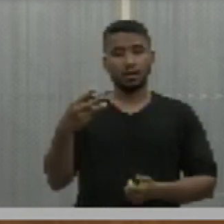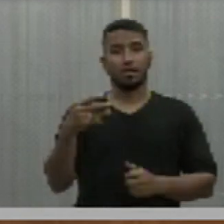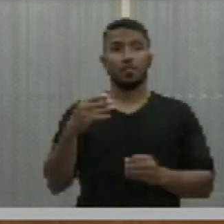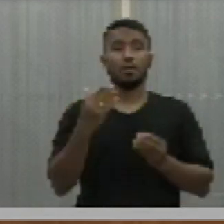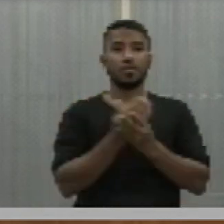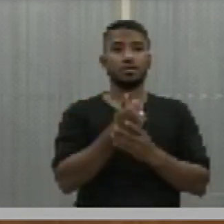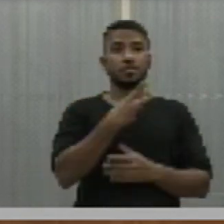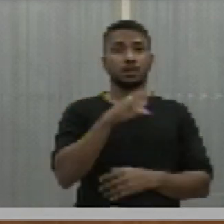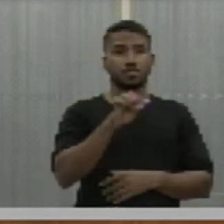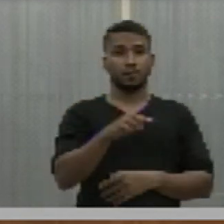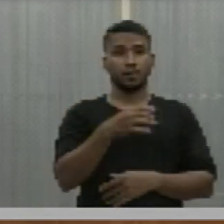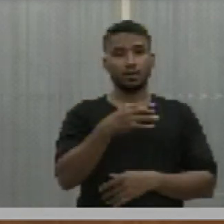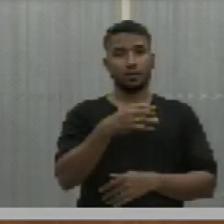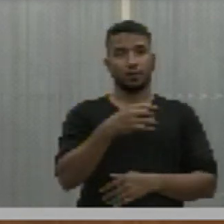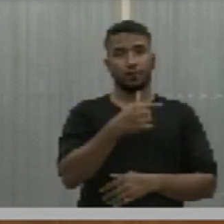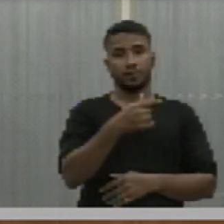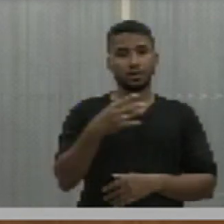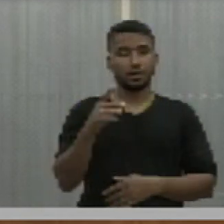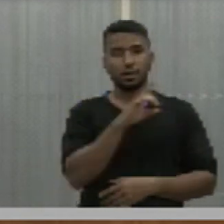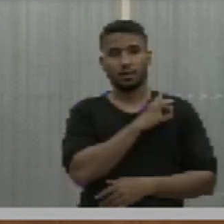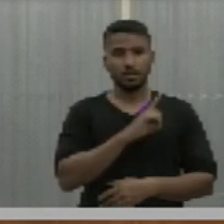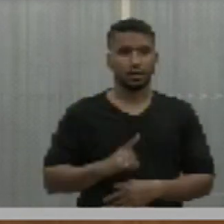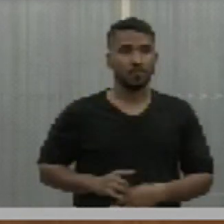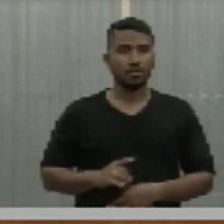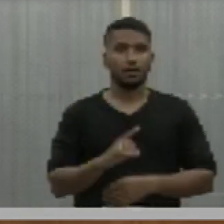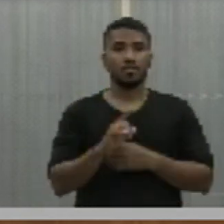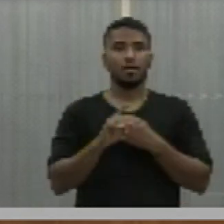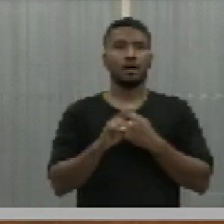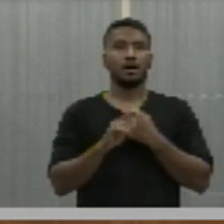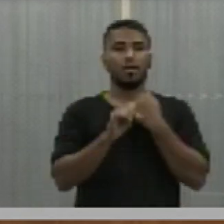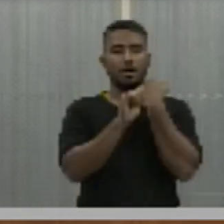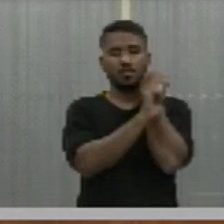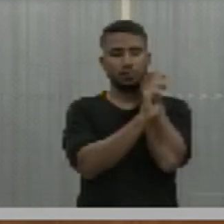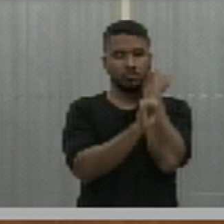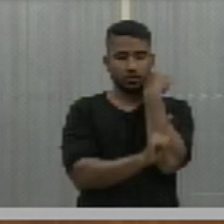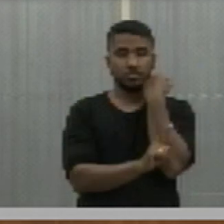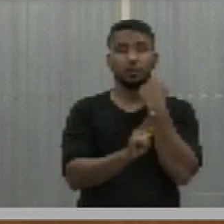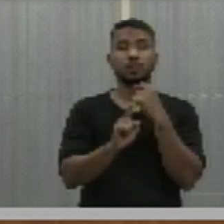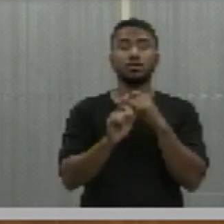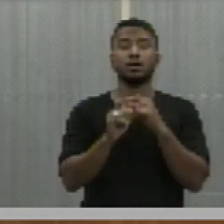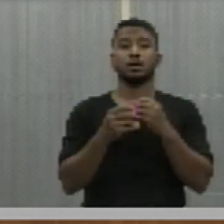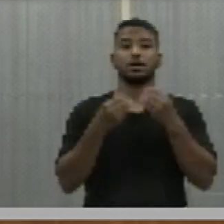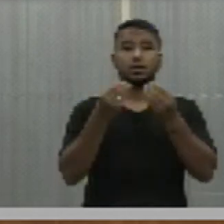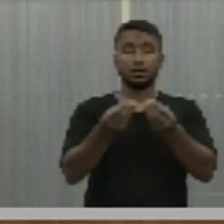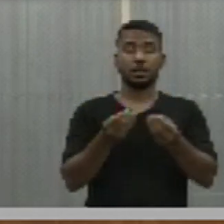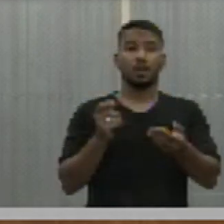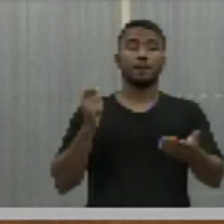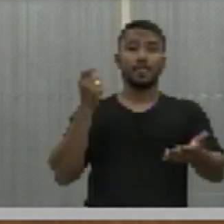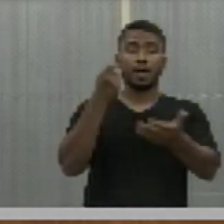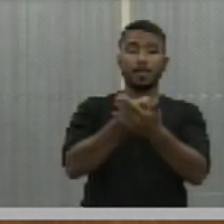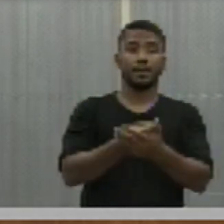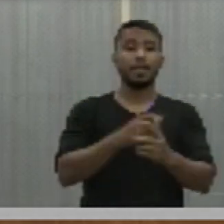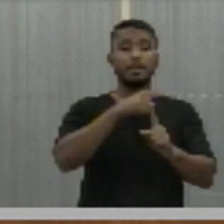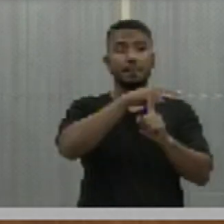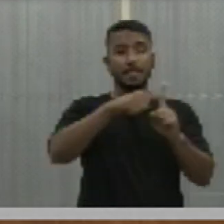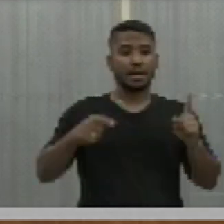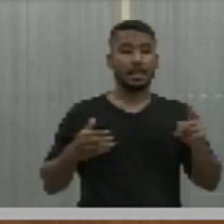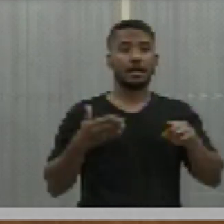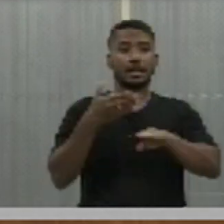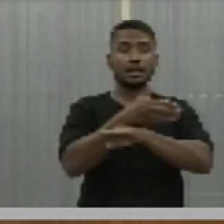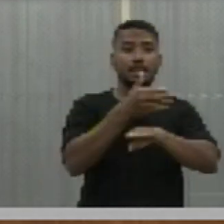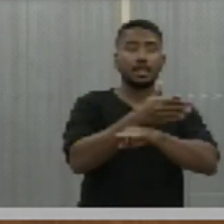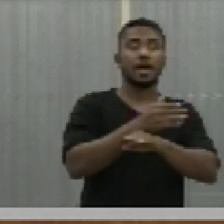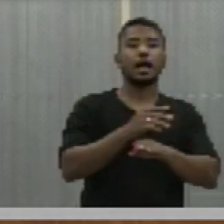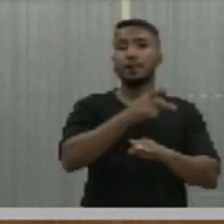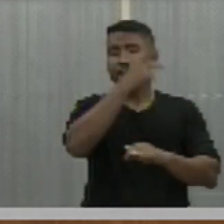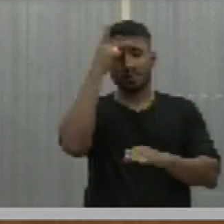30.841-23, deputado Aldo Gil, que dispõe sobre a concessão do pagamento de meia entrada em eventos às doadoras